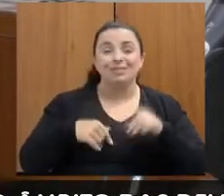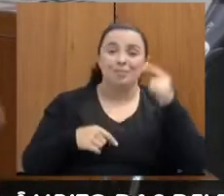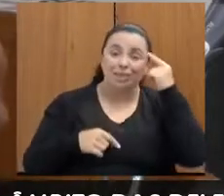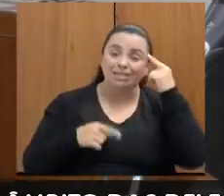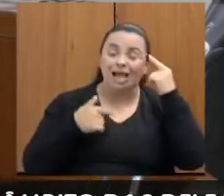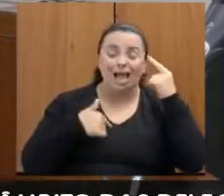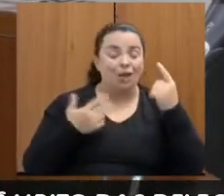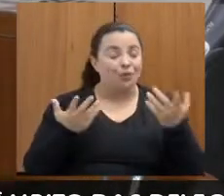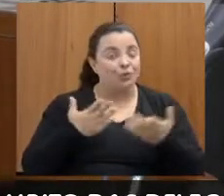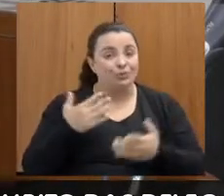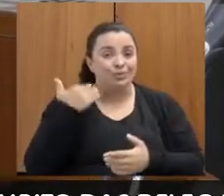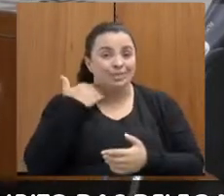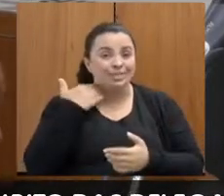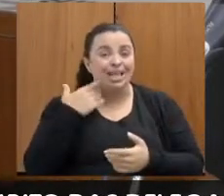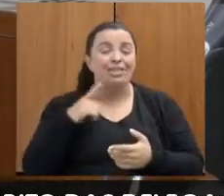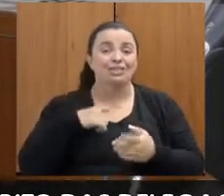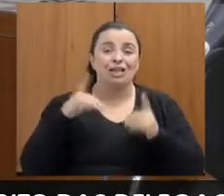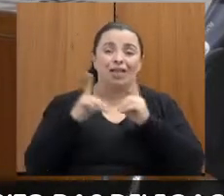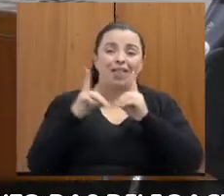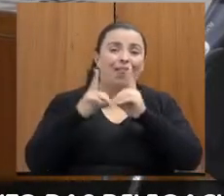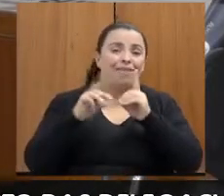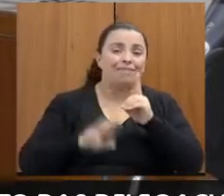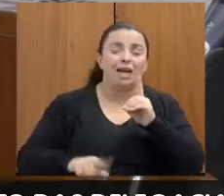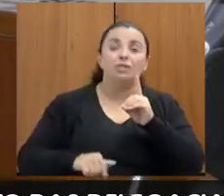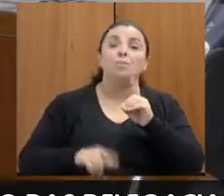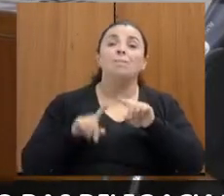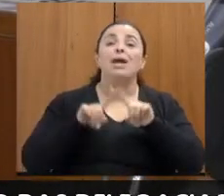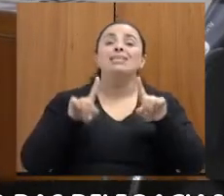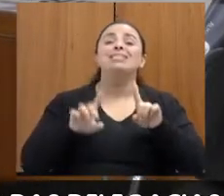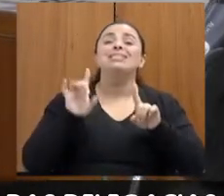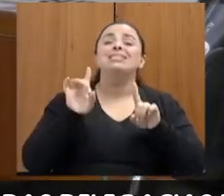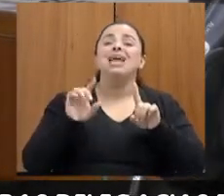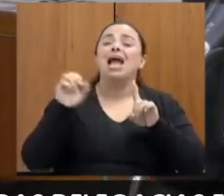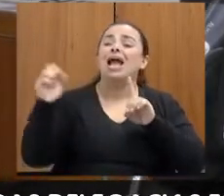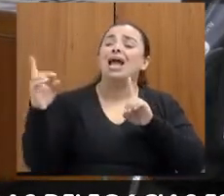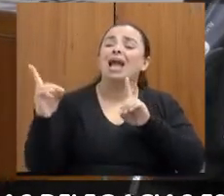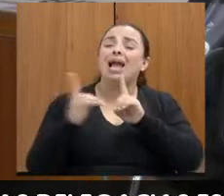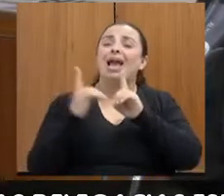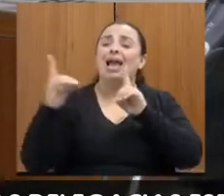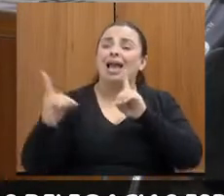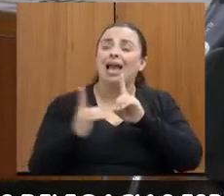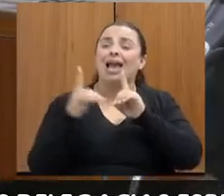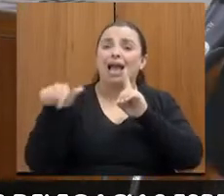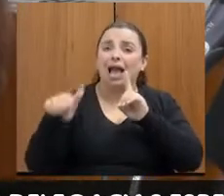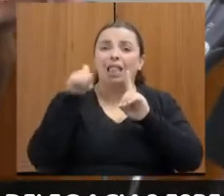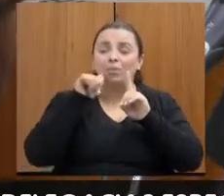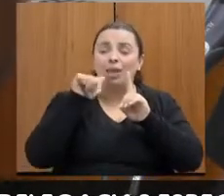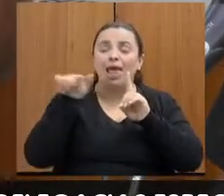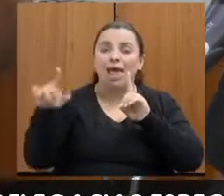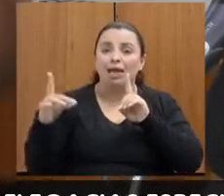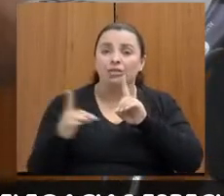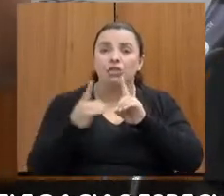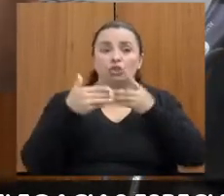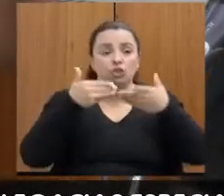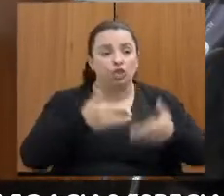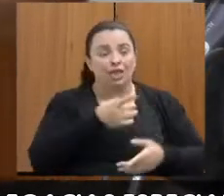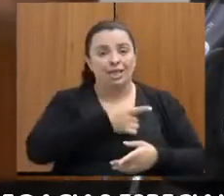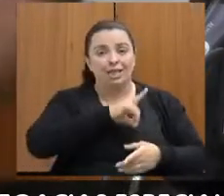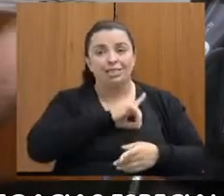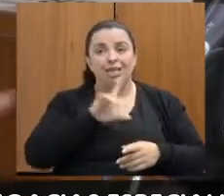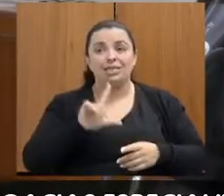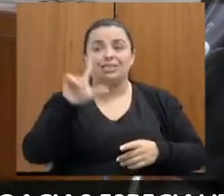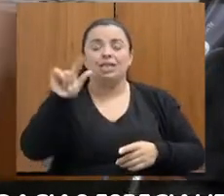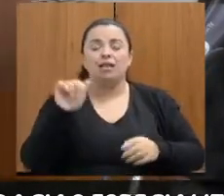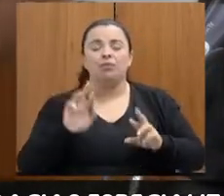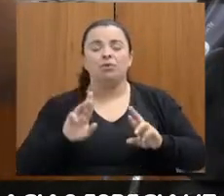mulheres, mas que a gente possa fazer com que cada mulher que chegou nessa delegacia saia diferente do que ela entrou. Ainda que hoje ela fale assim, não